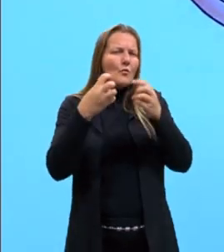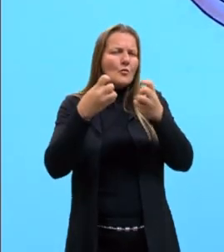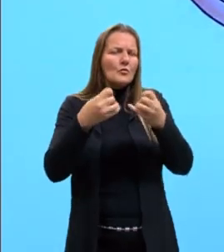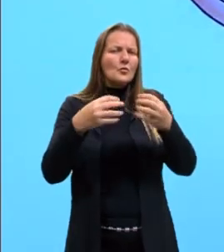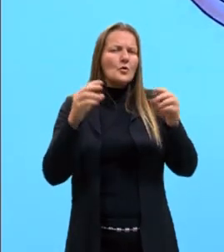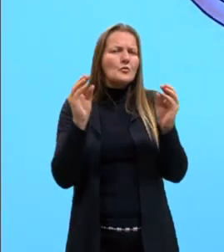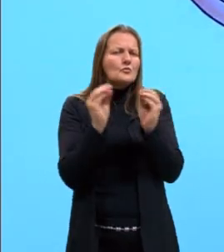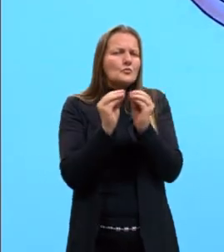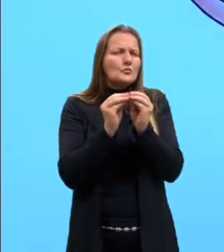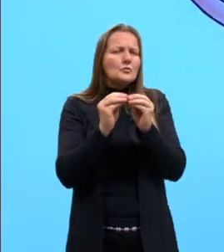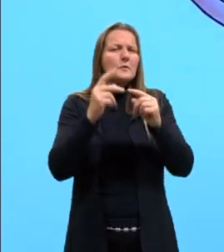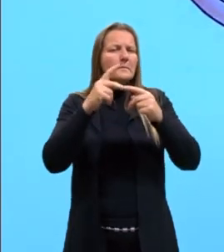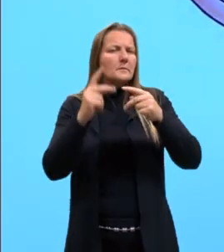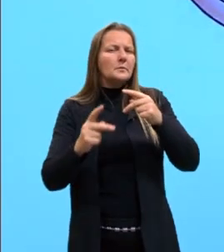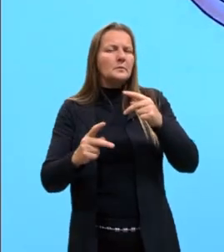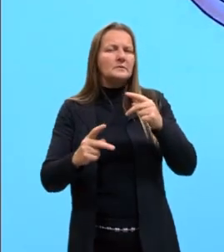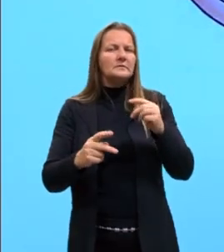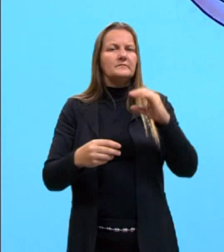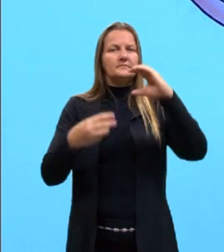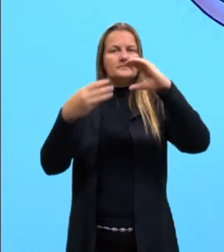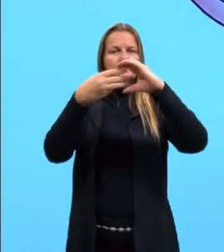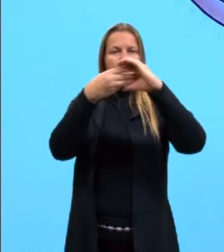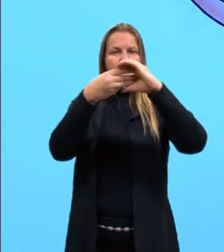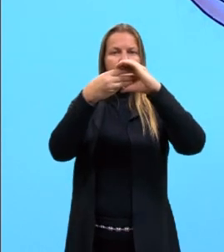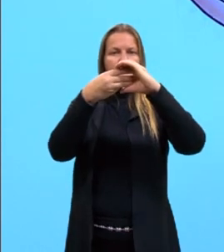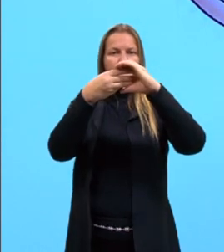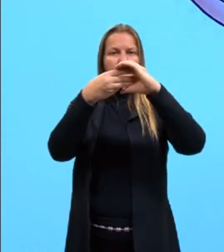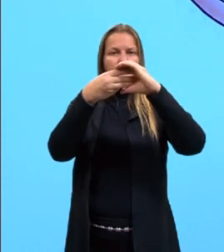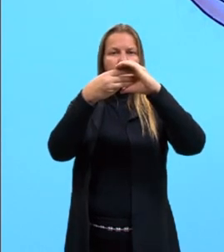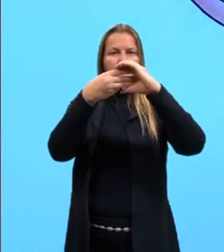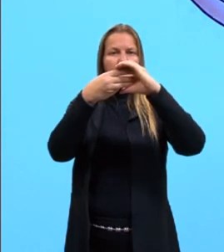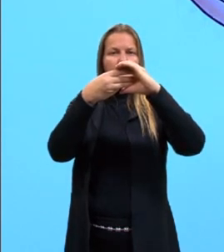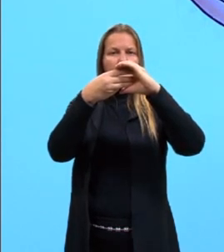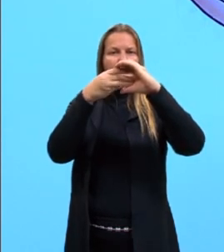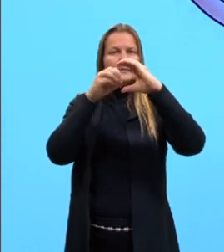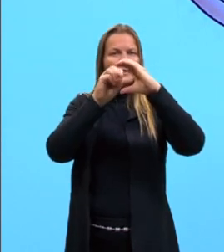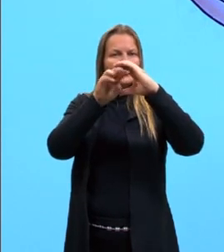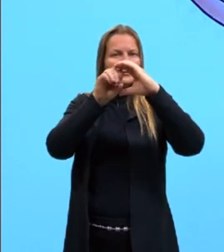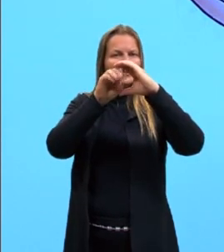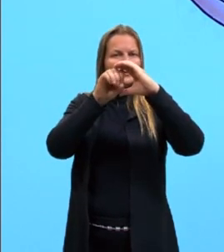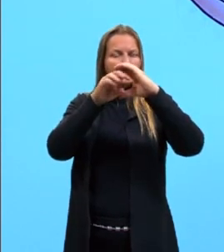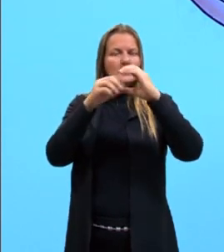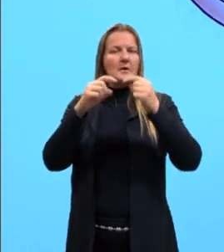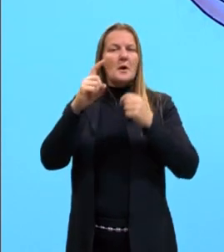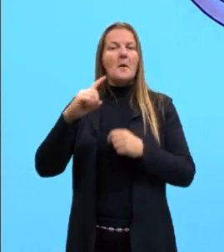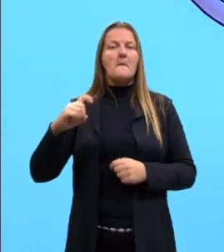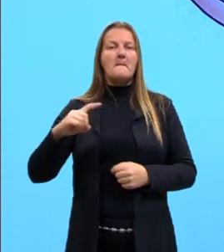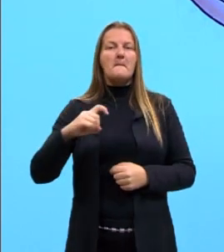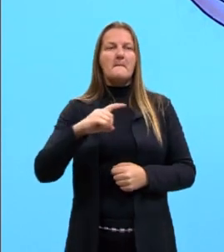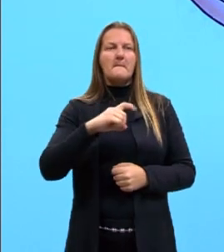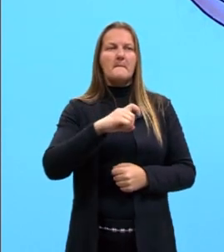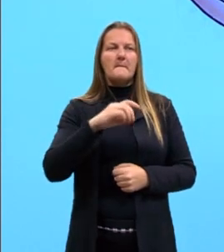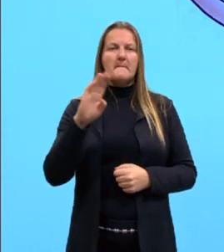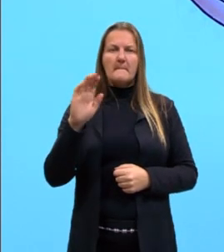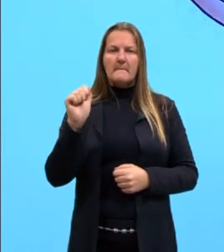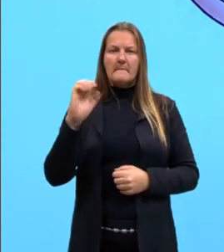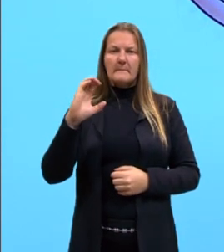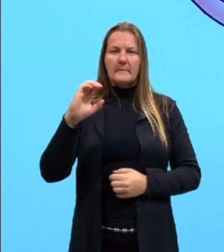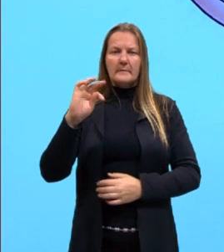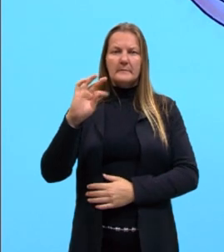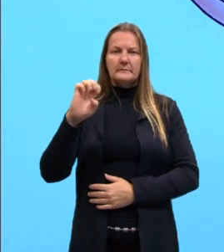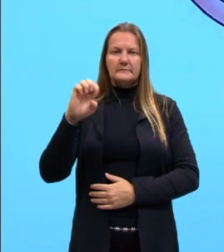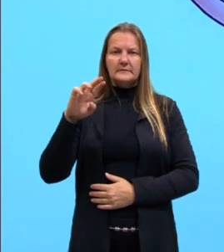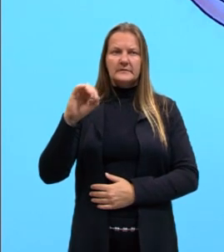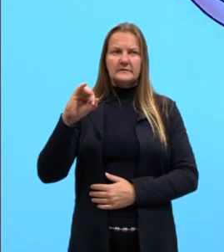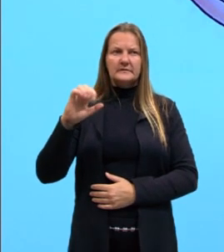síntese proteica, em procariontes, nas bactérias. Como a bactéria não tem um núcleo delimitado ali por um